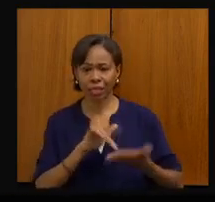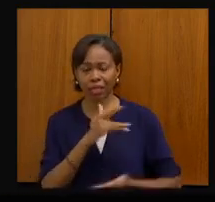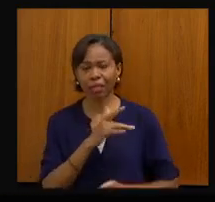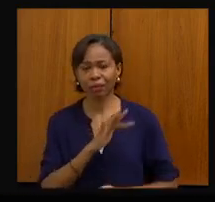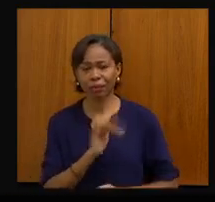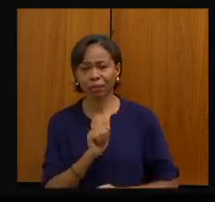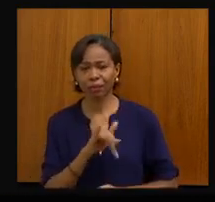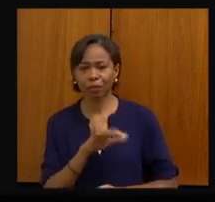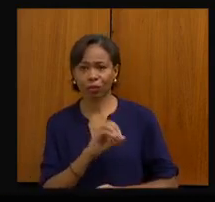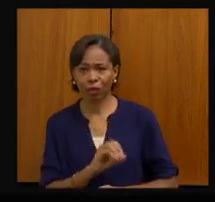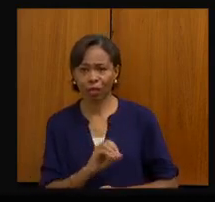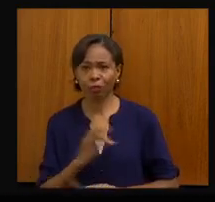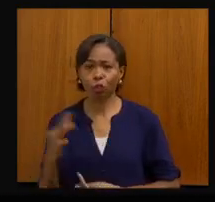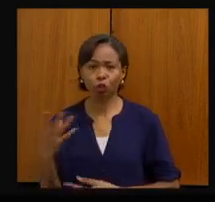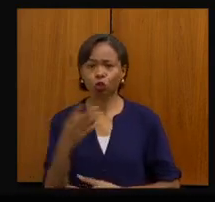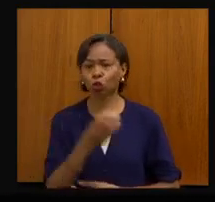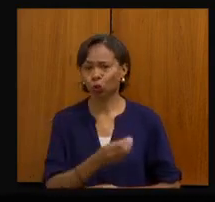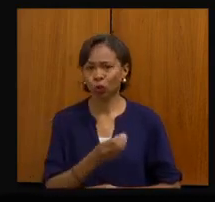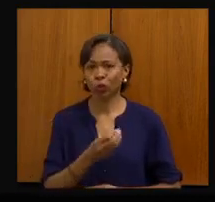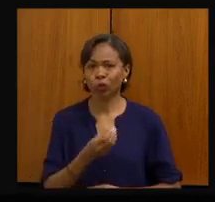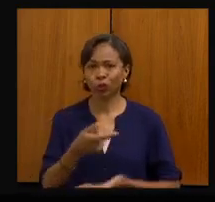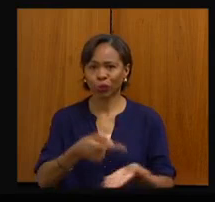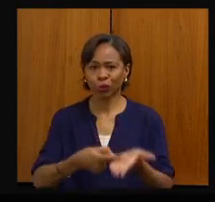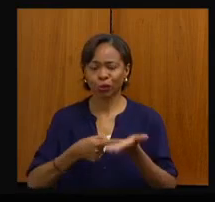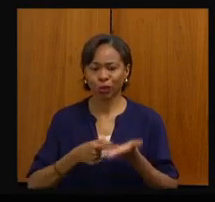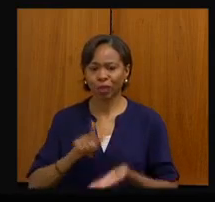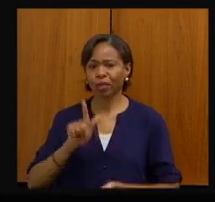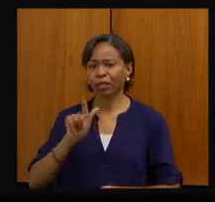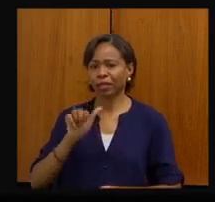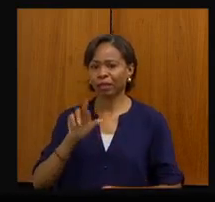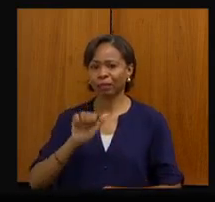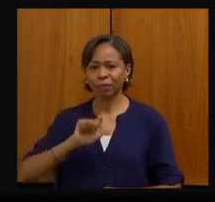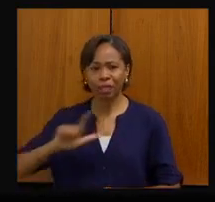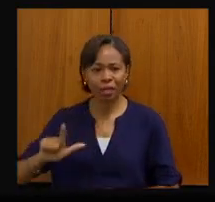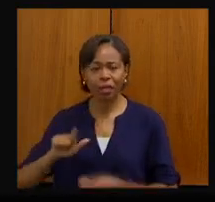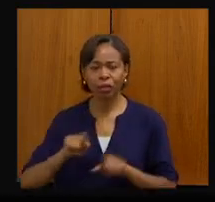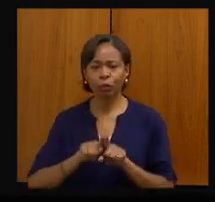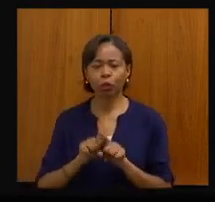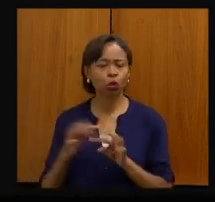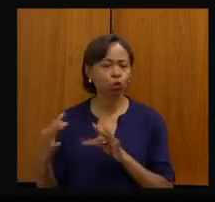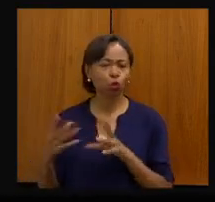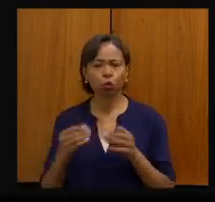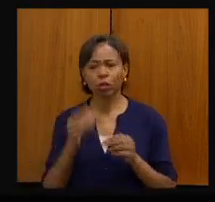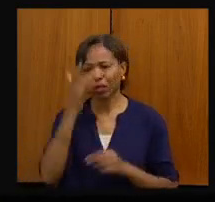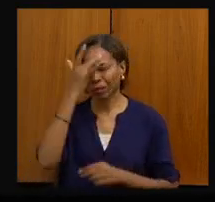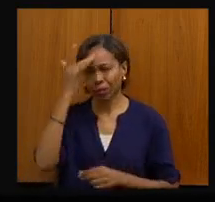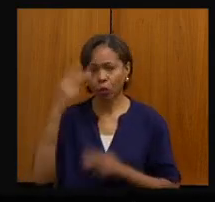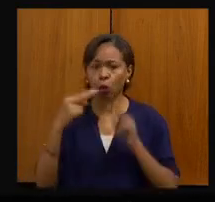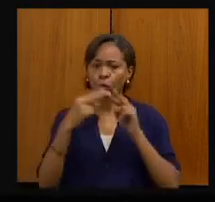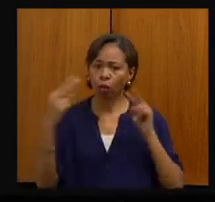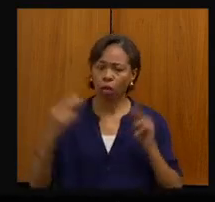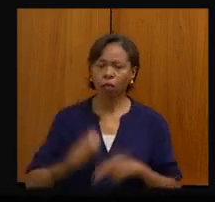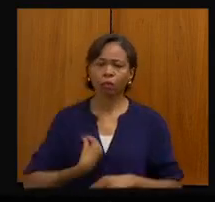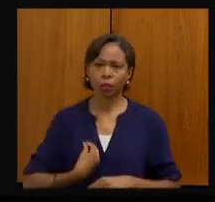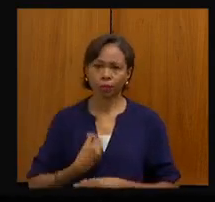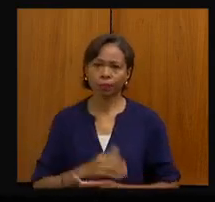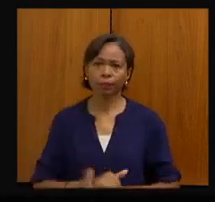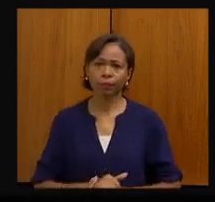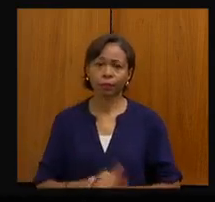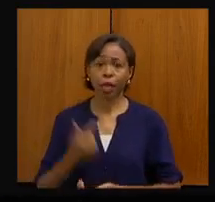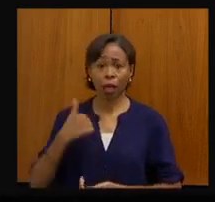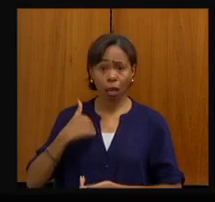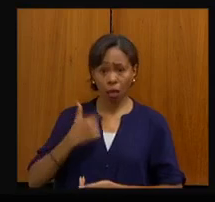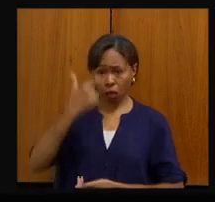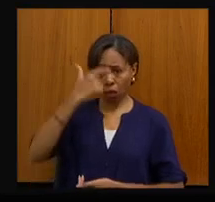doutor Fábio, os convidados, doutor Gabriel, todos os convidados que estão presentes online. Eu estou em um